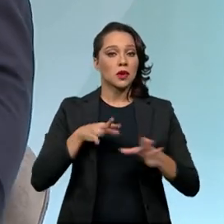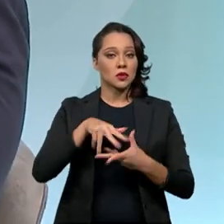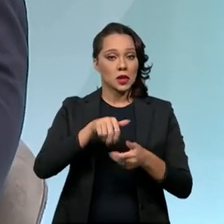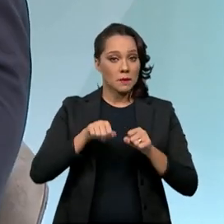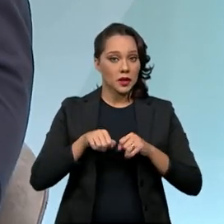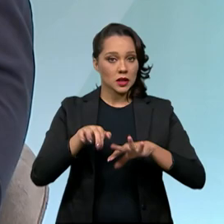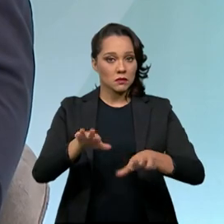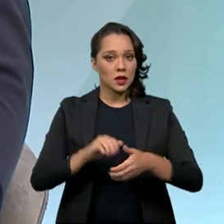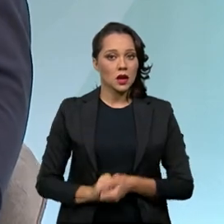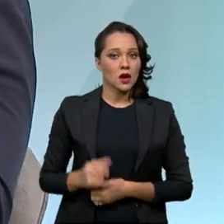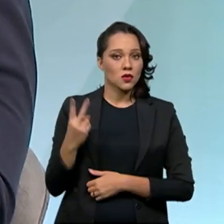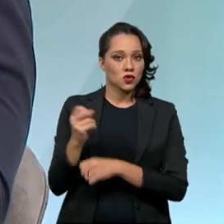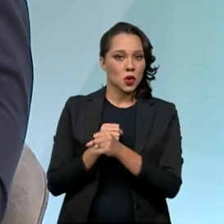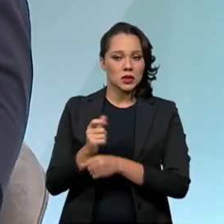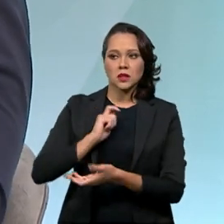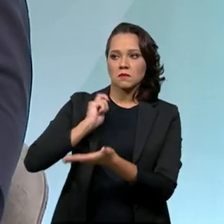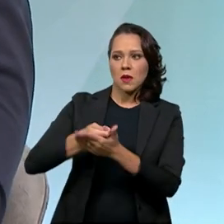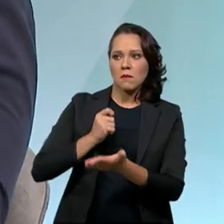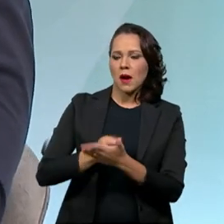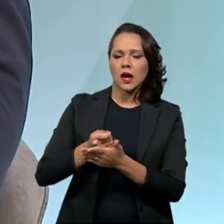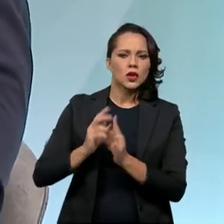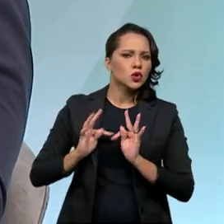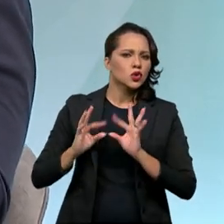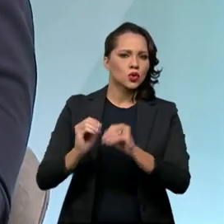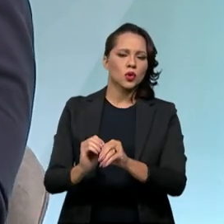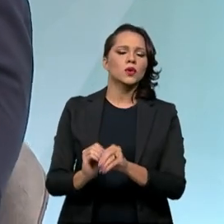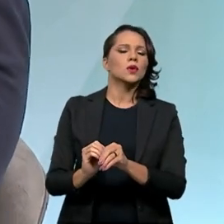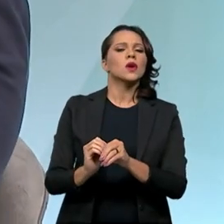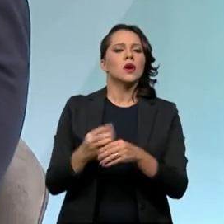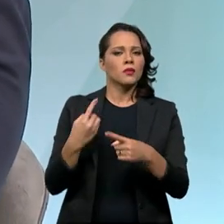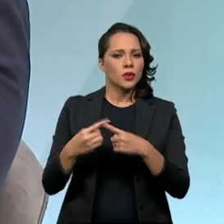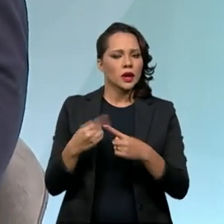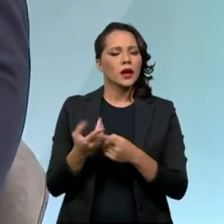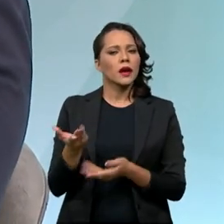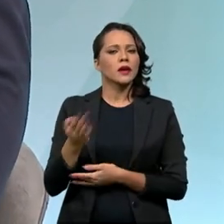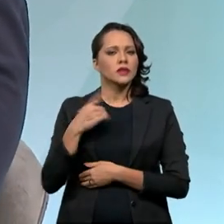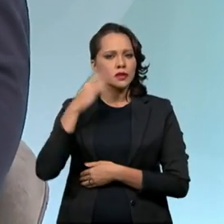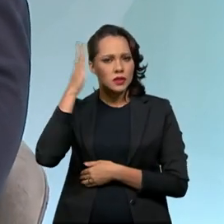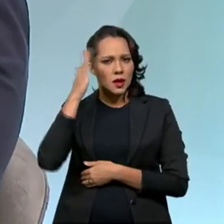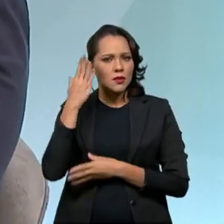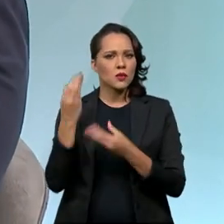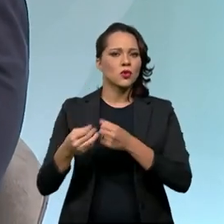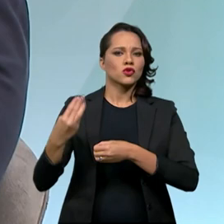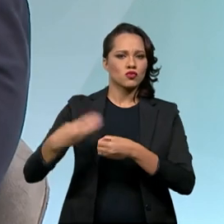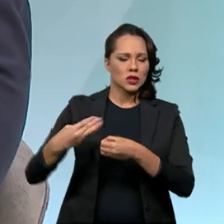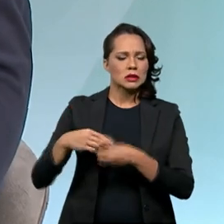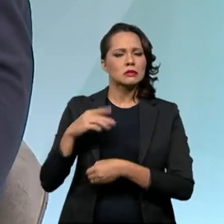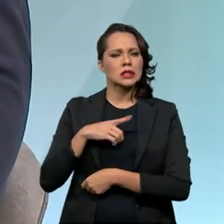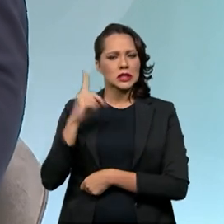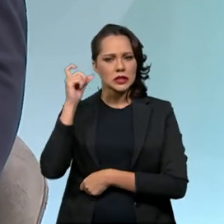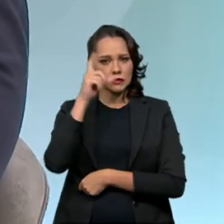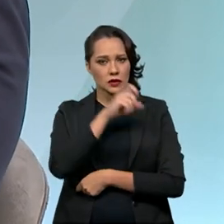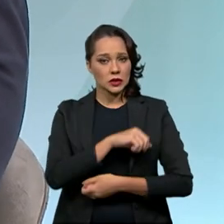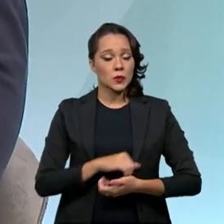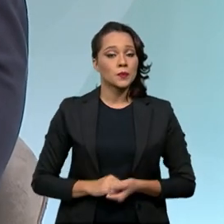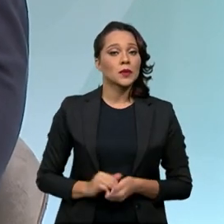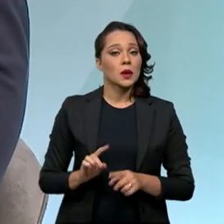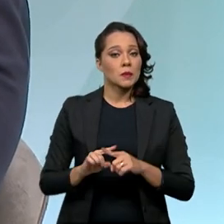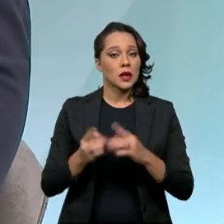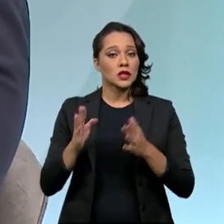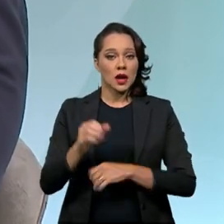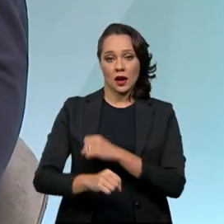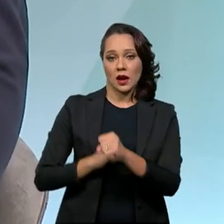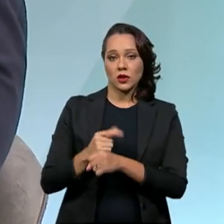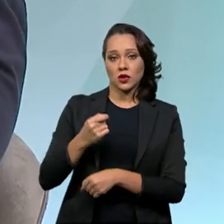ficamos os dois anos pagando cheio integralmente, exatamente porque a gente sabia que muitos municípios tinham dificuldade, mas já nesse ano de